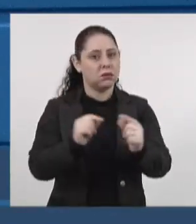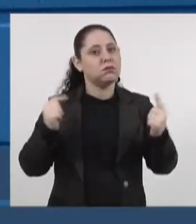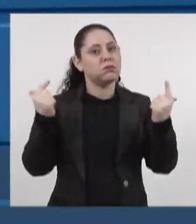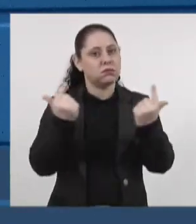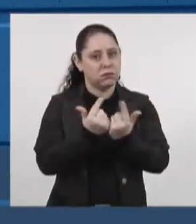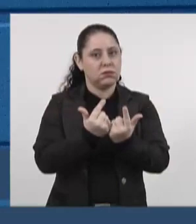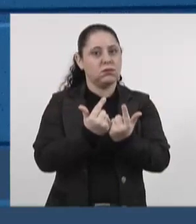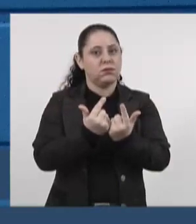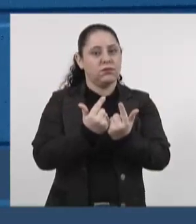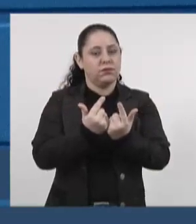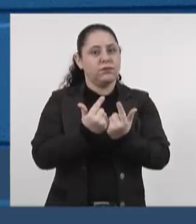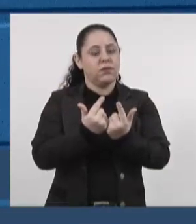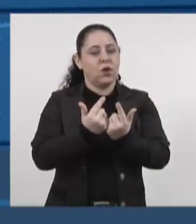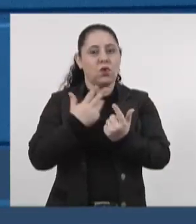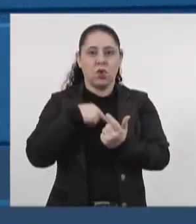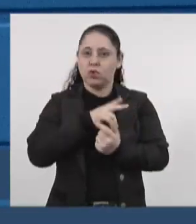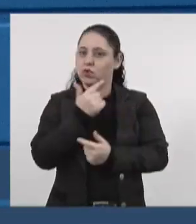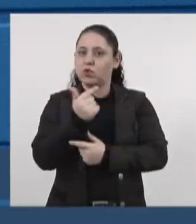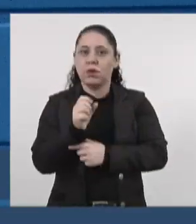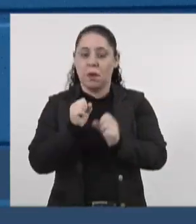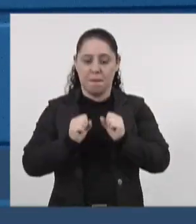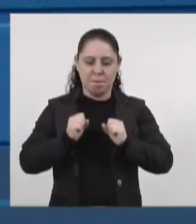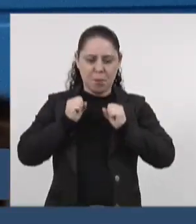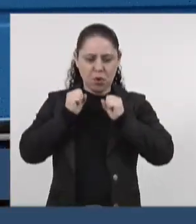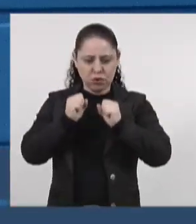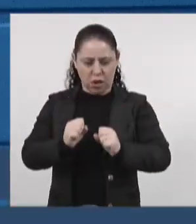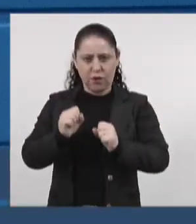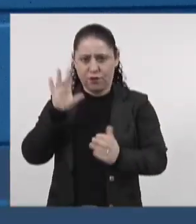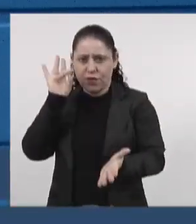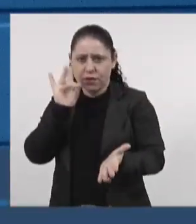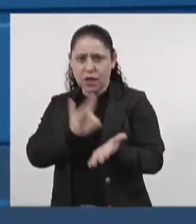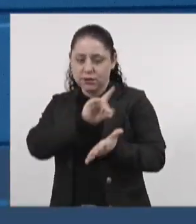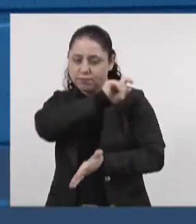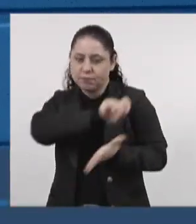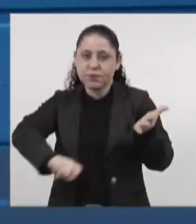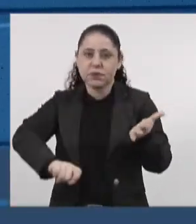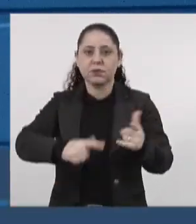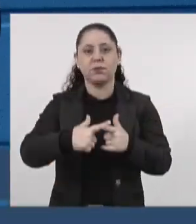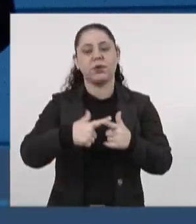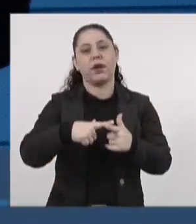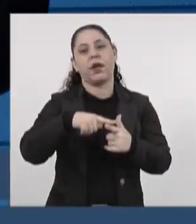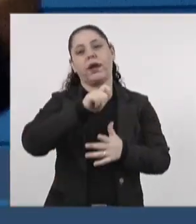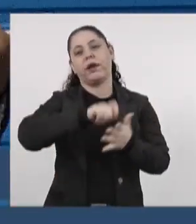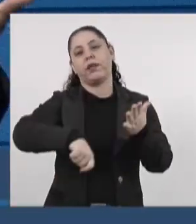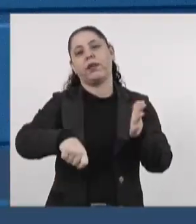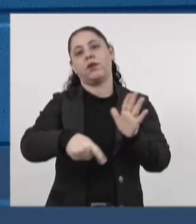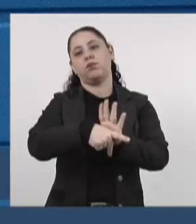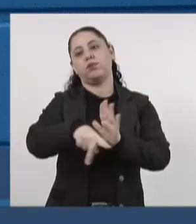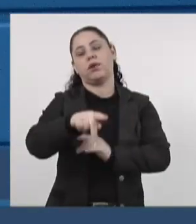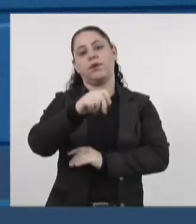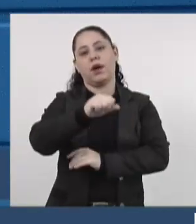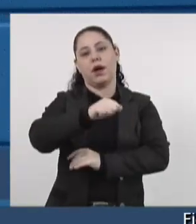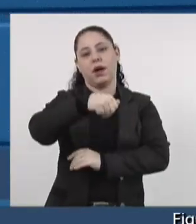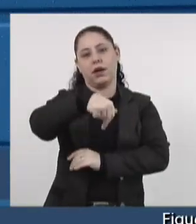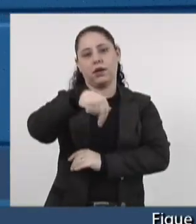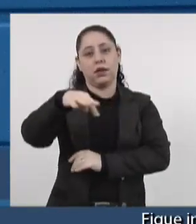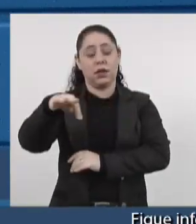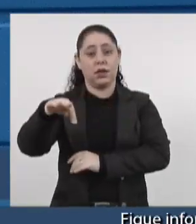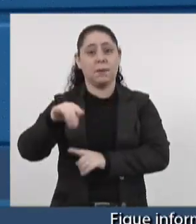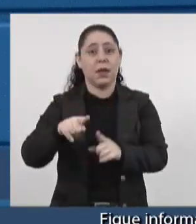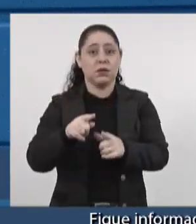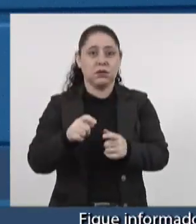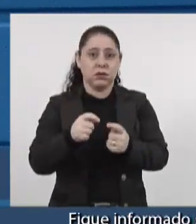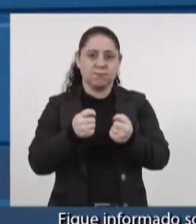Legislativa, embora nós não tenhamos o poder, de fato, de assinar, porque a caneta está com a ANTT, a pressão da